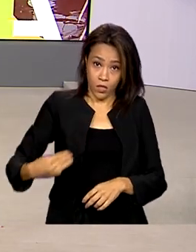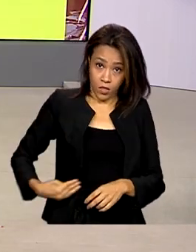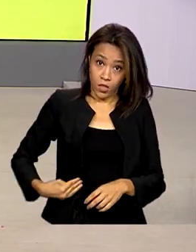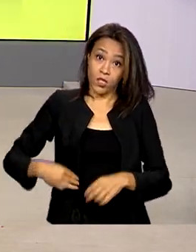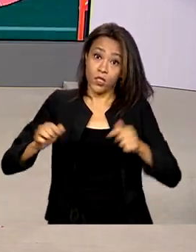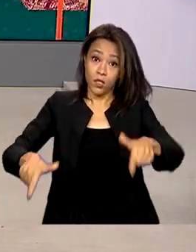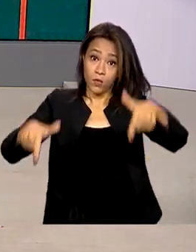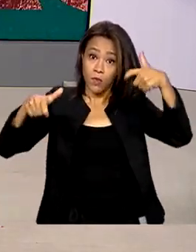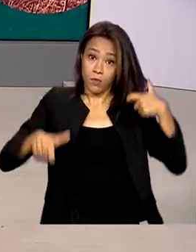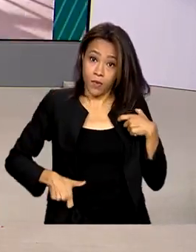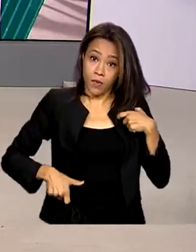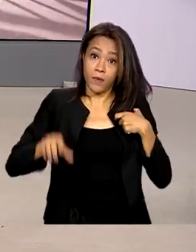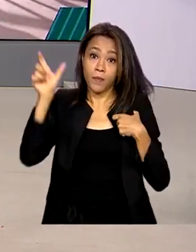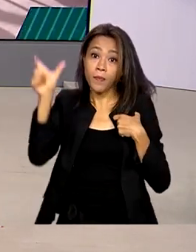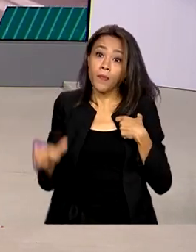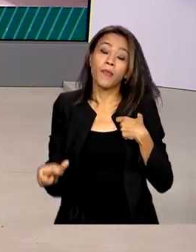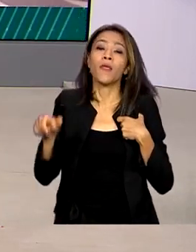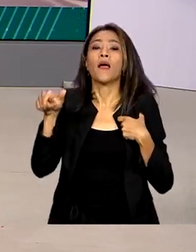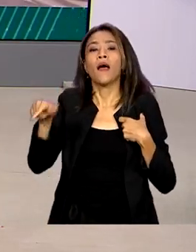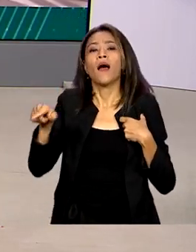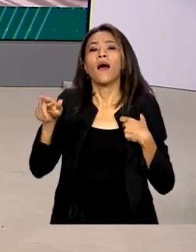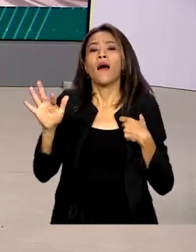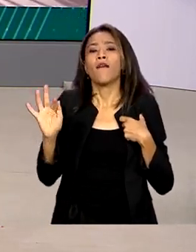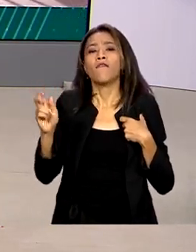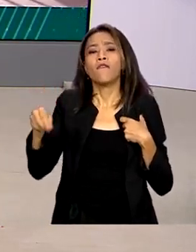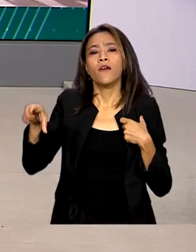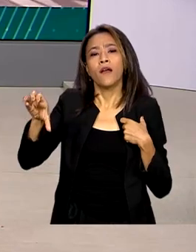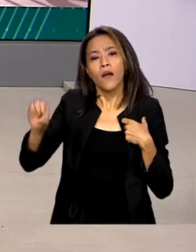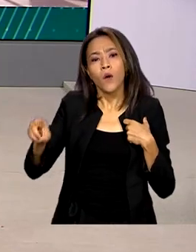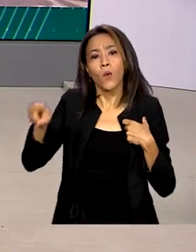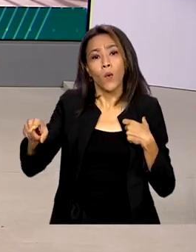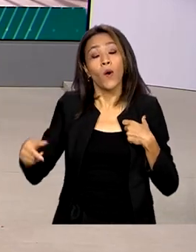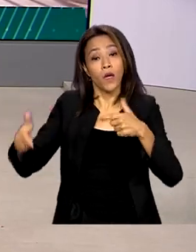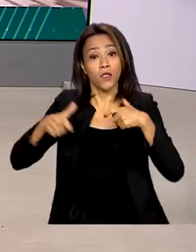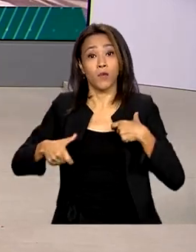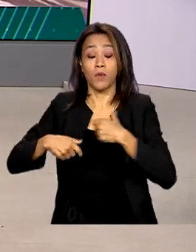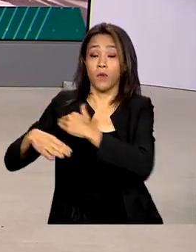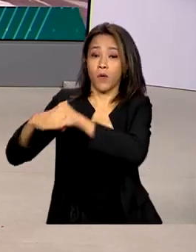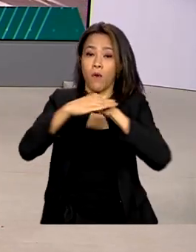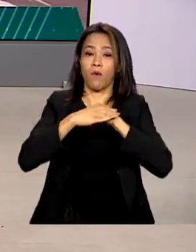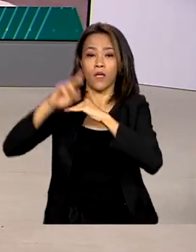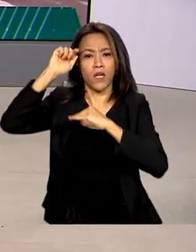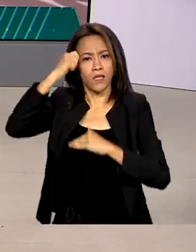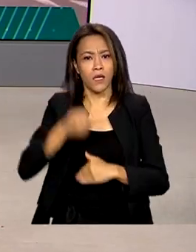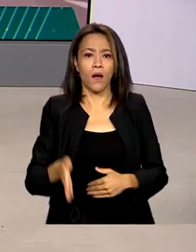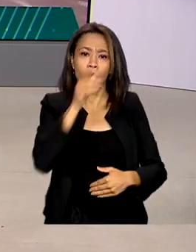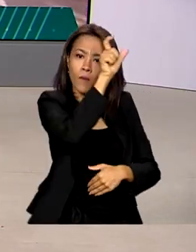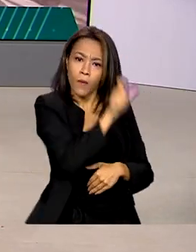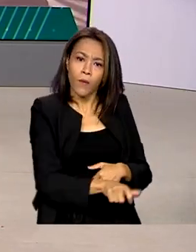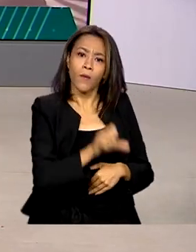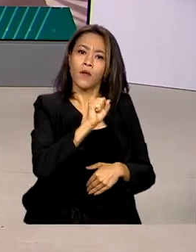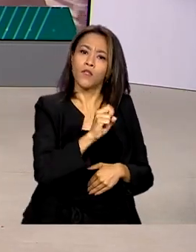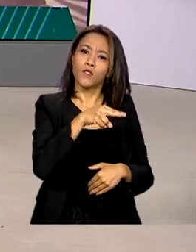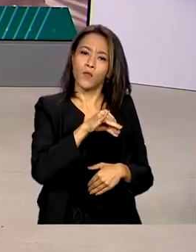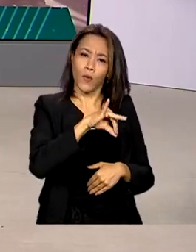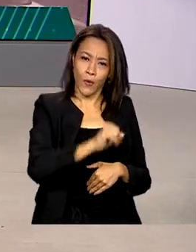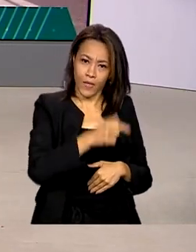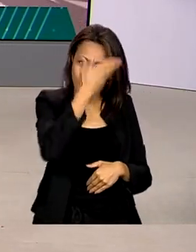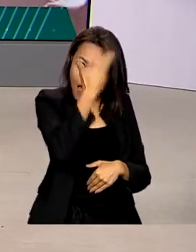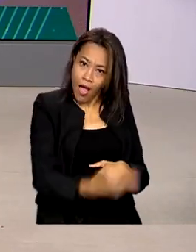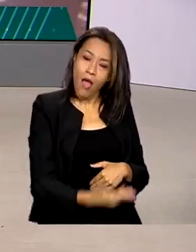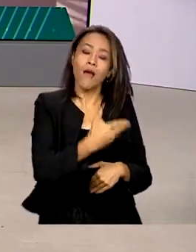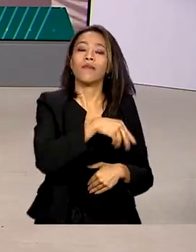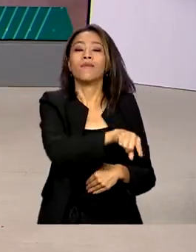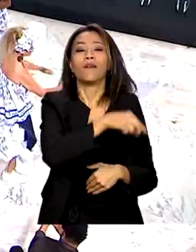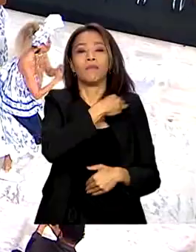Aniele Franco, irmã de Marielle, assumiu o Ministério da Igualdade Racial e Sônia Guajajara tornou-se ministra dos povos